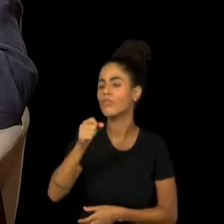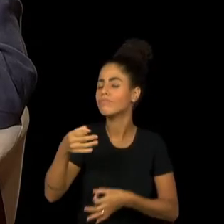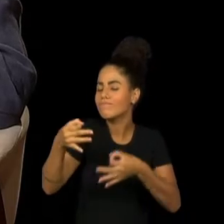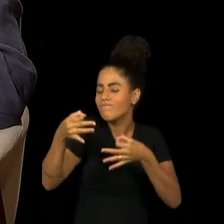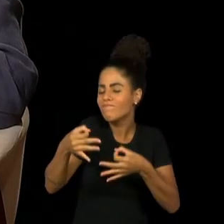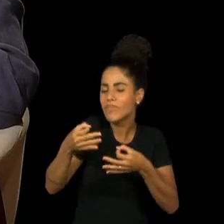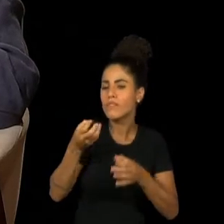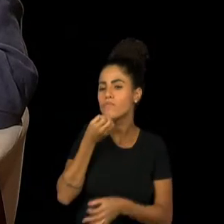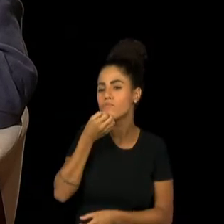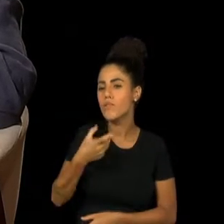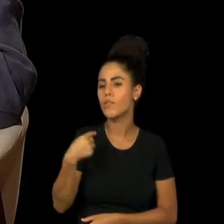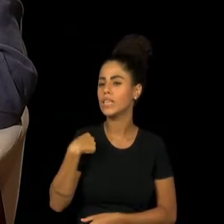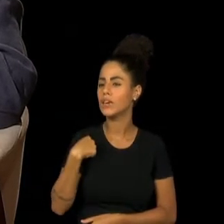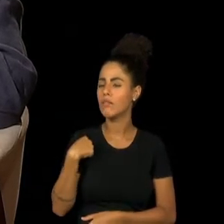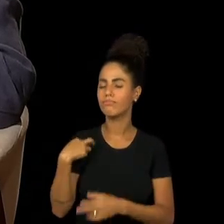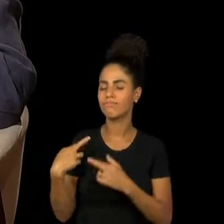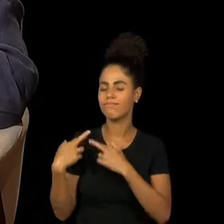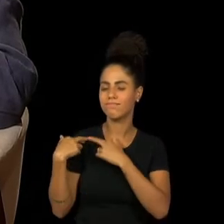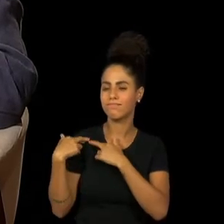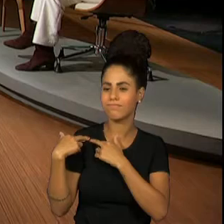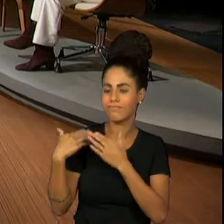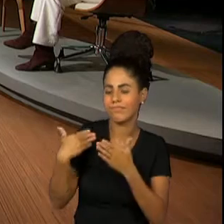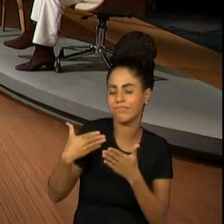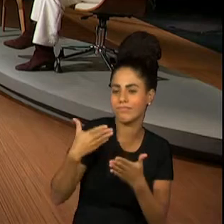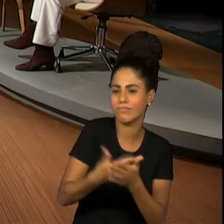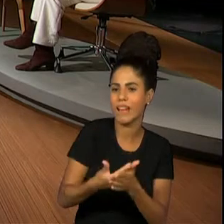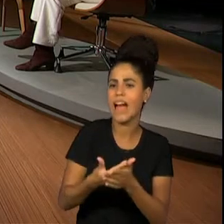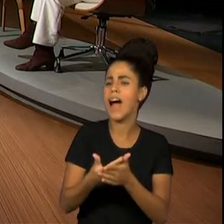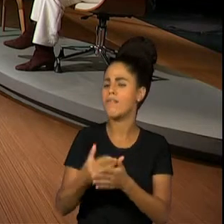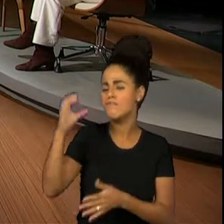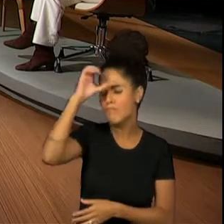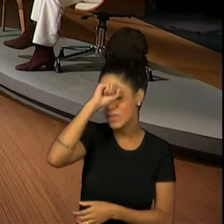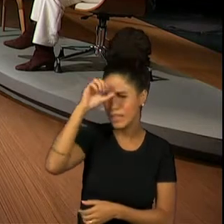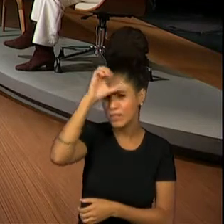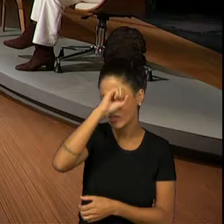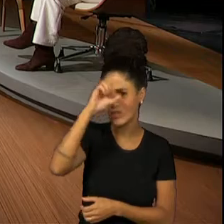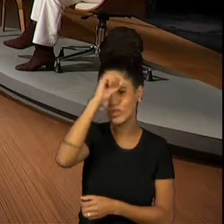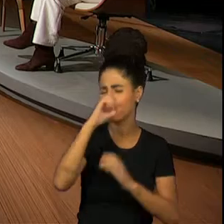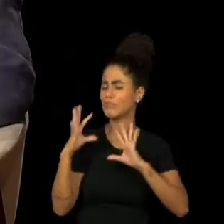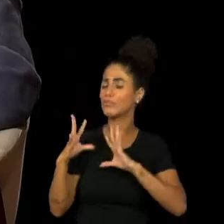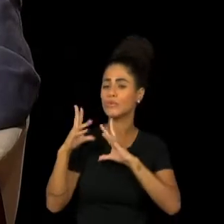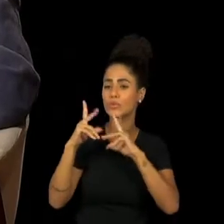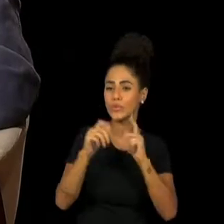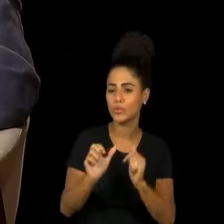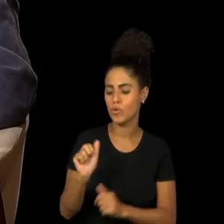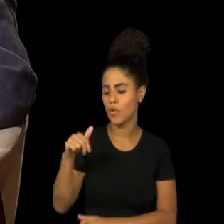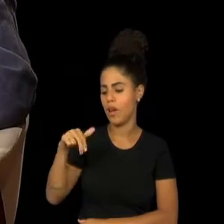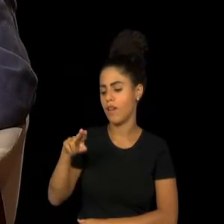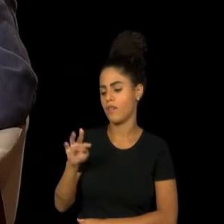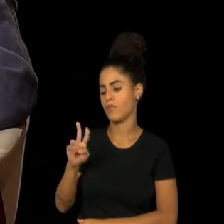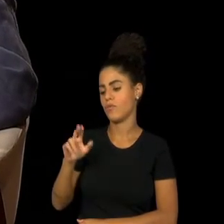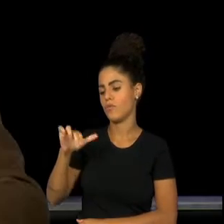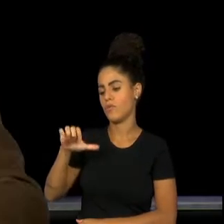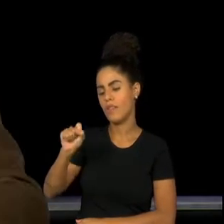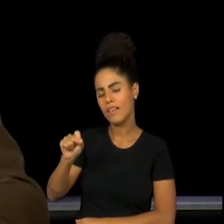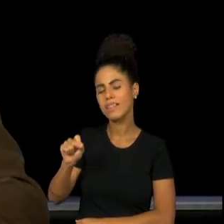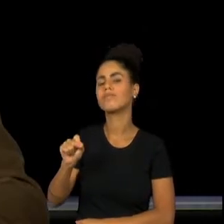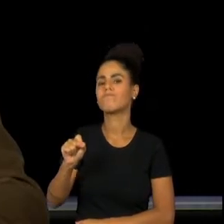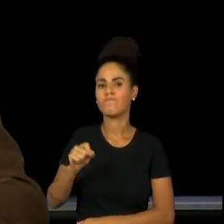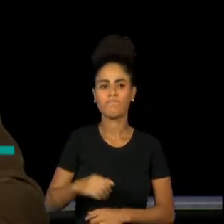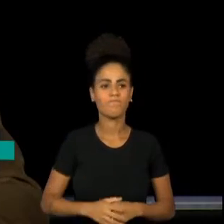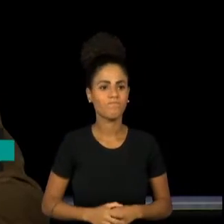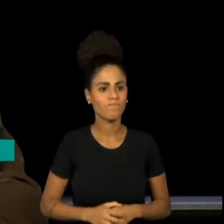grandes. E eu acho que eu carrego isso. E não foi pouca coisa. Eu aprendi demais com o Antunes. Eu acho que ele realmente era um gênio. Essa carga